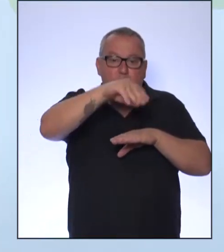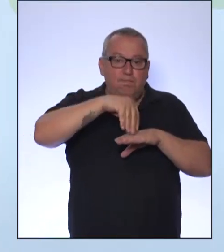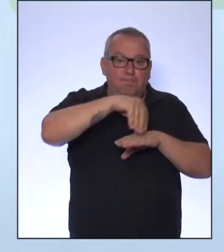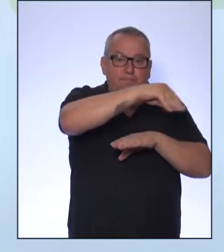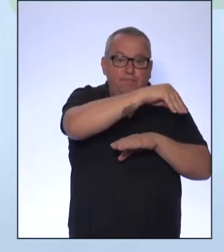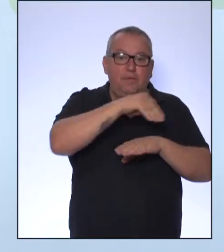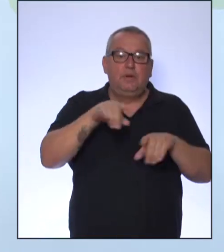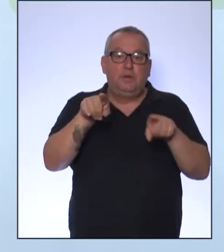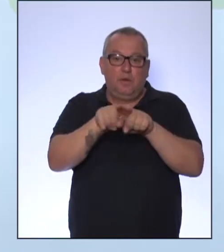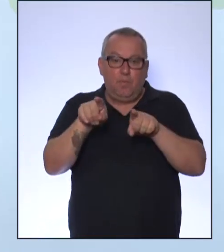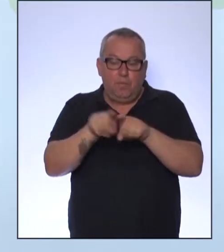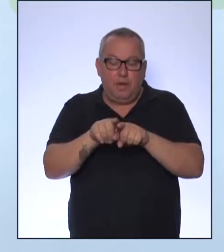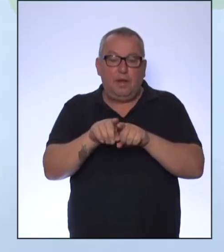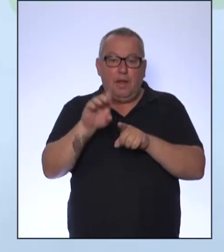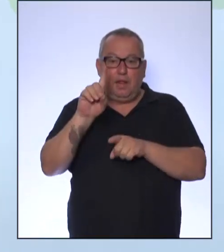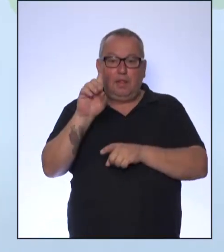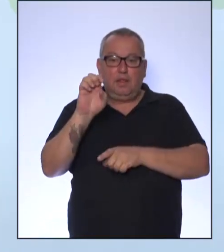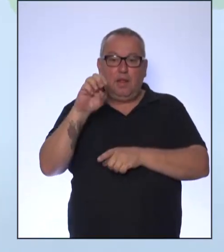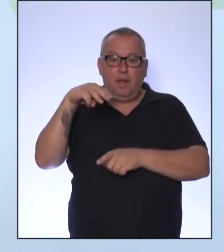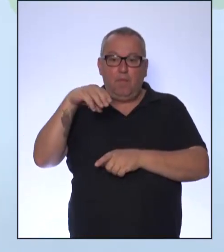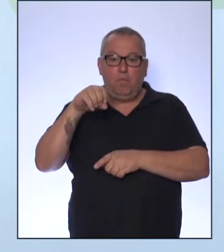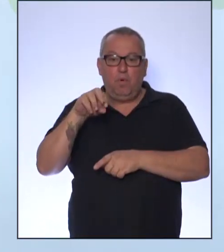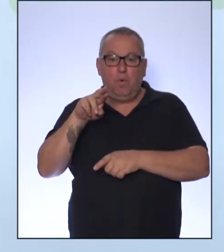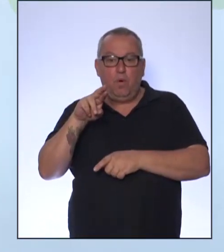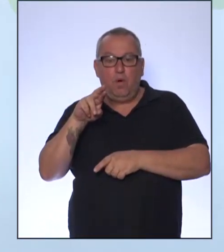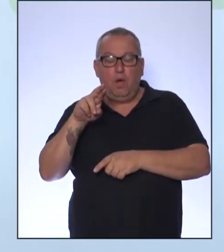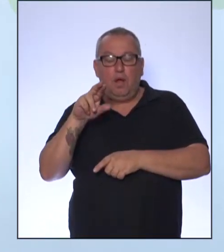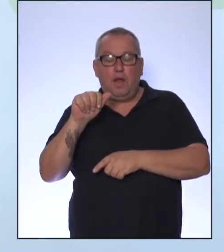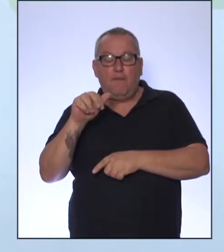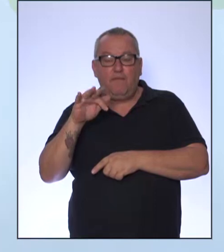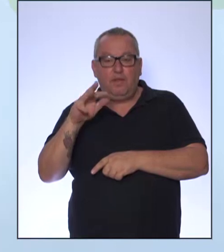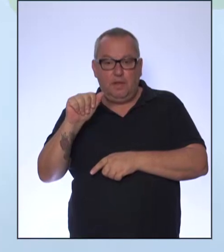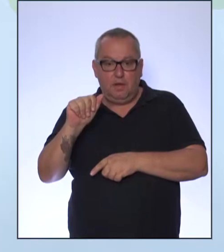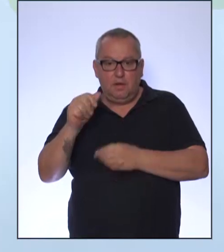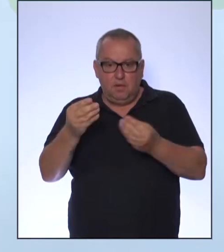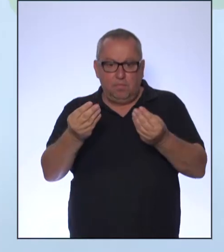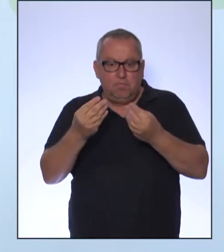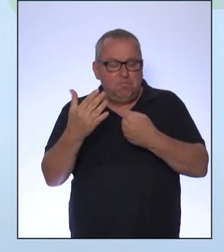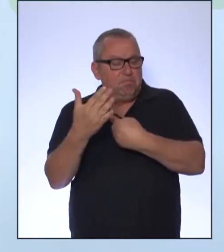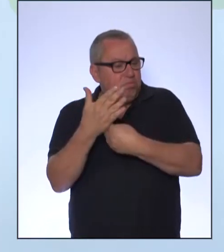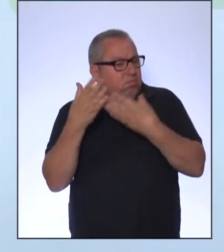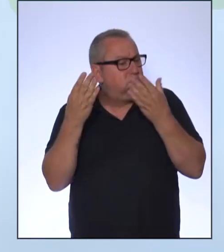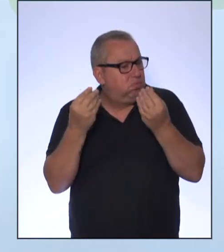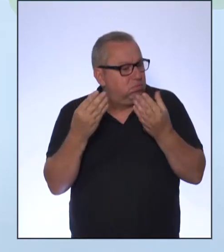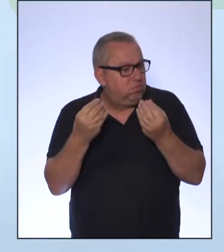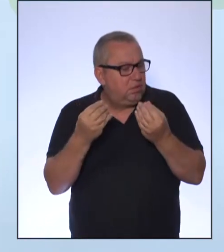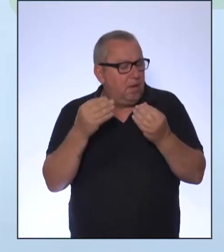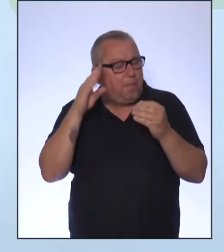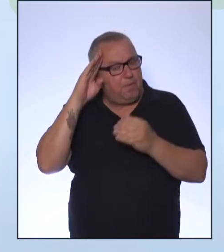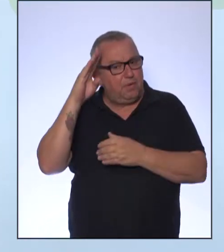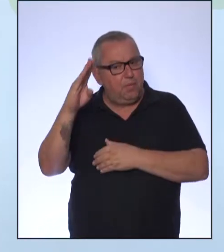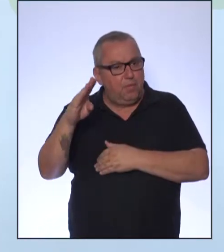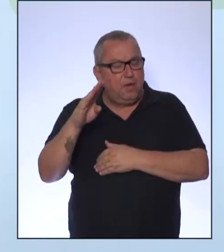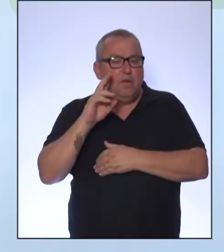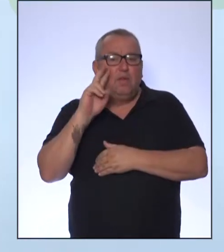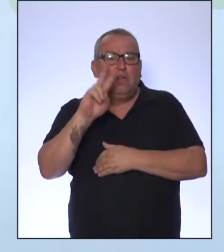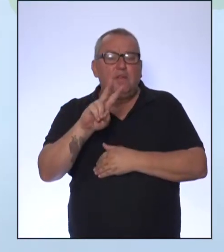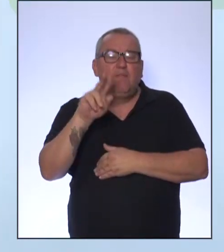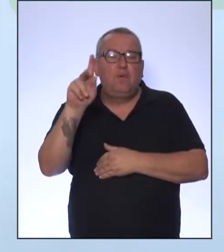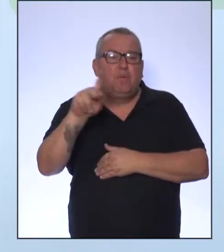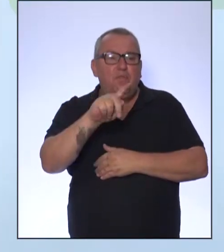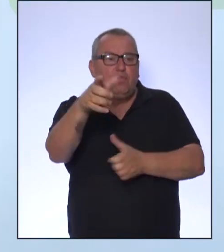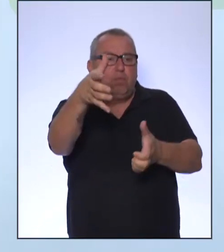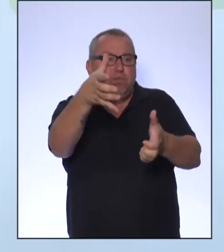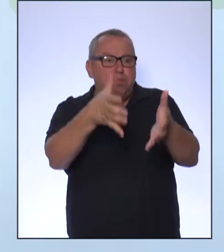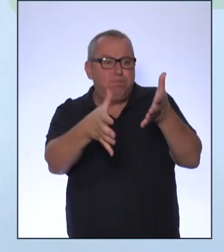demografia, ela traz muitas contribuições. Principalmente quando vocês ouvem o professor, ou leem